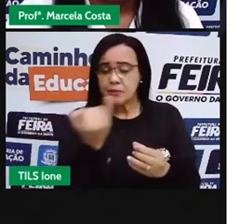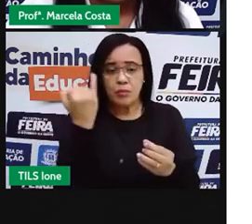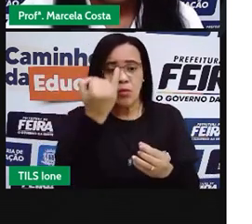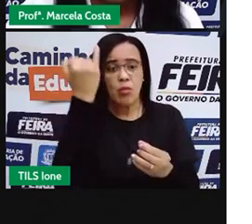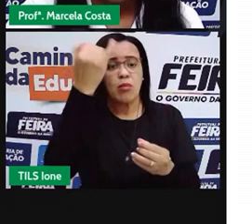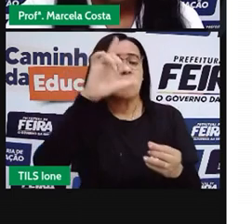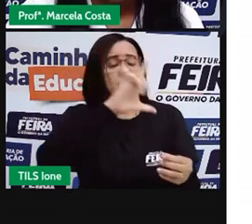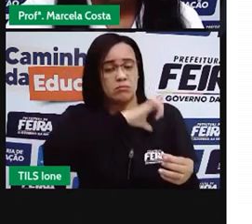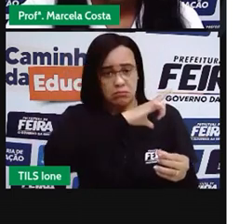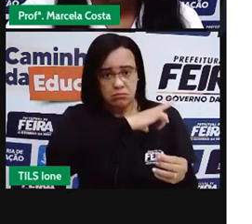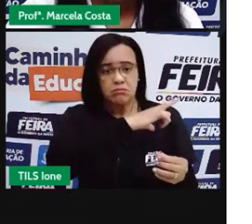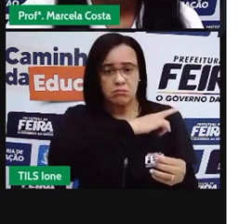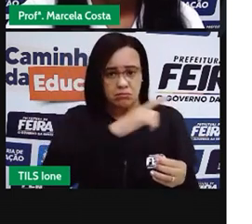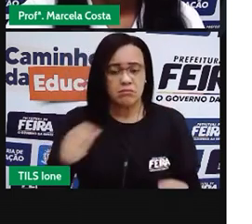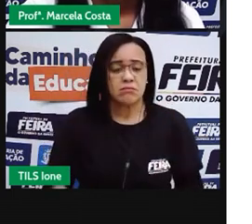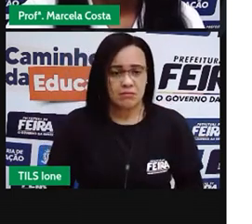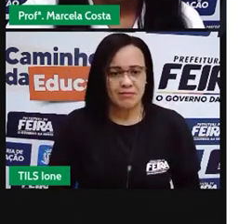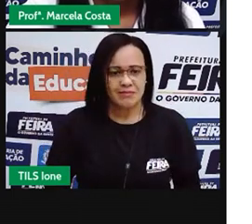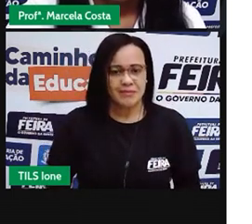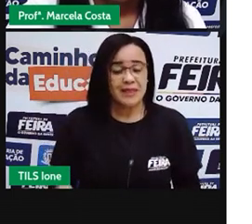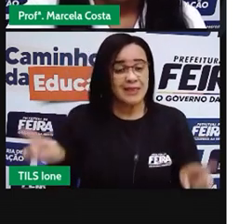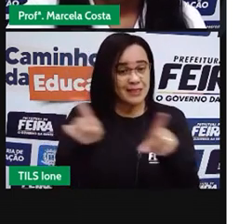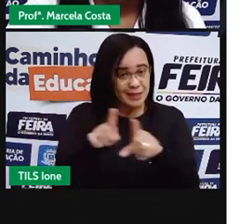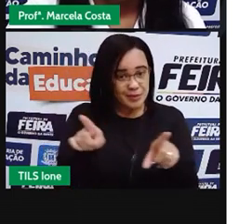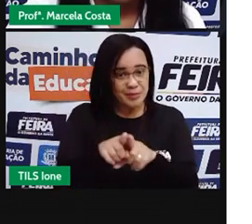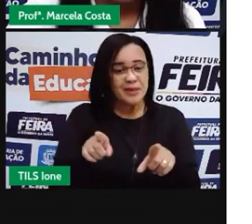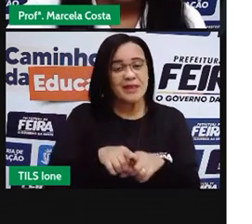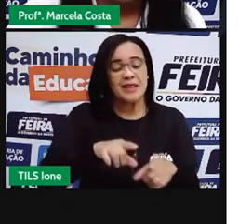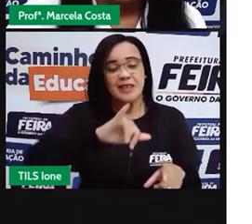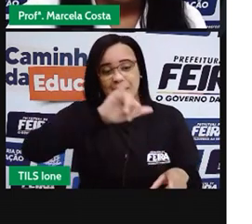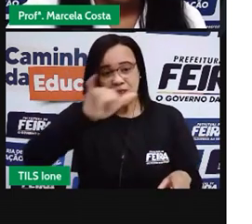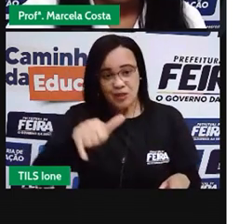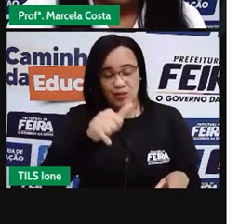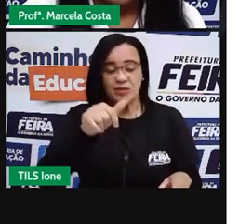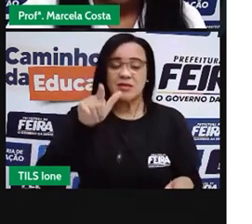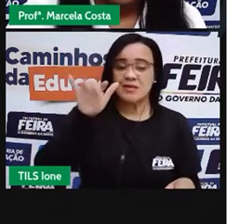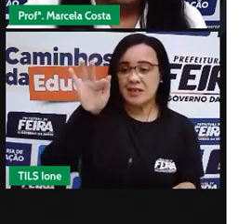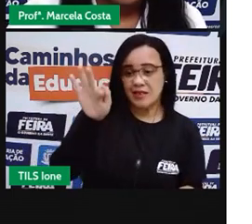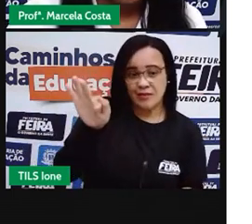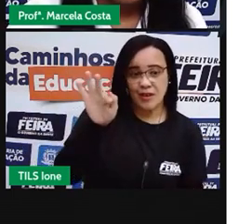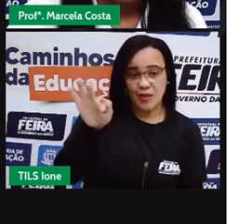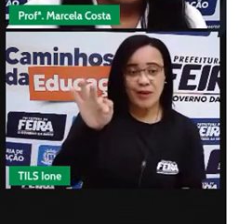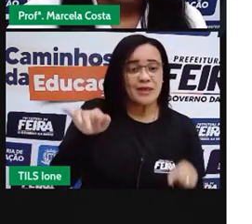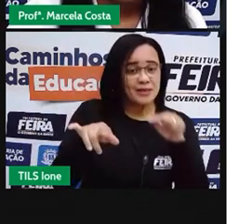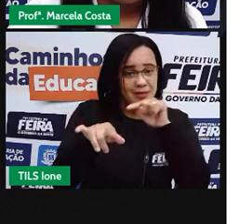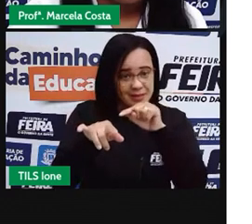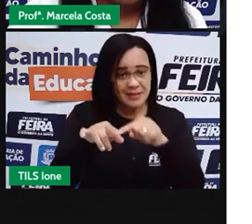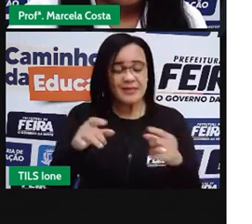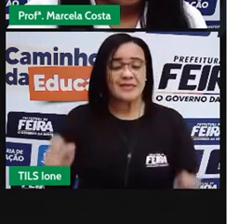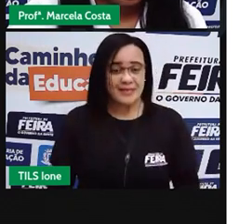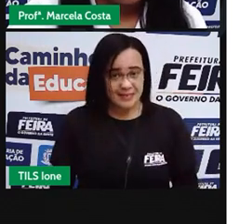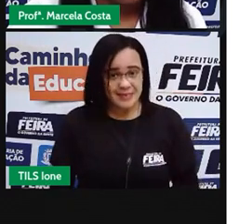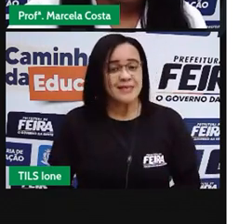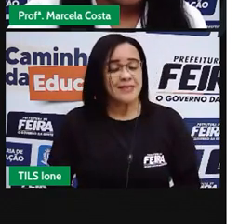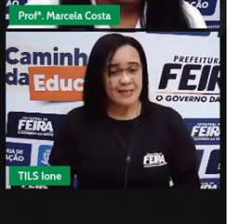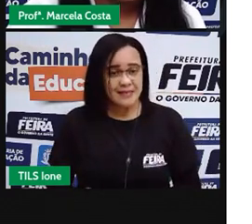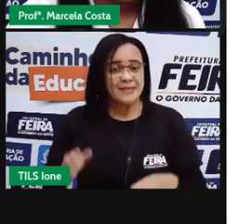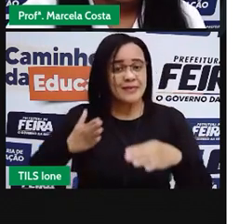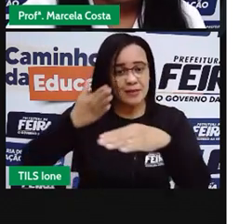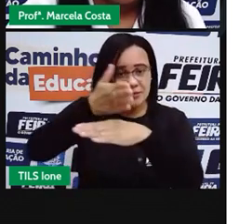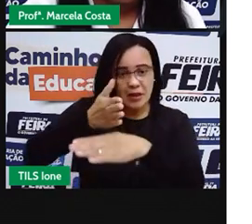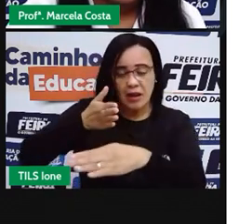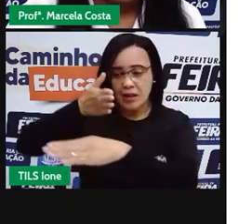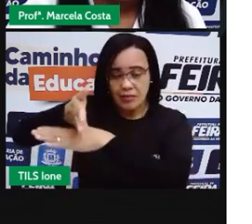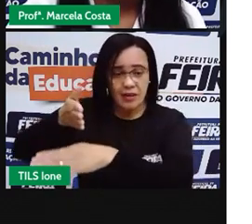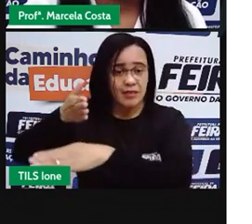Getúlio Vargas. Olha, ela também tem uma festa aqui pela Avenida Getúlio Vargas.